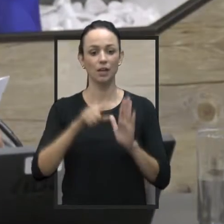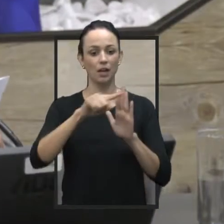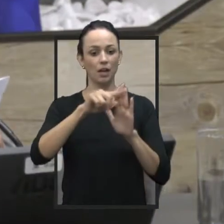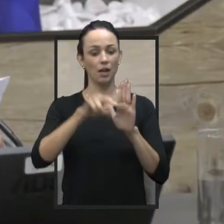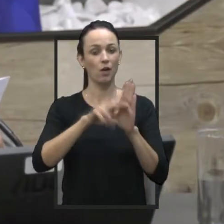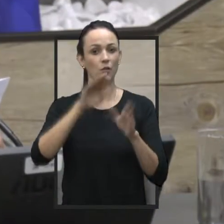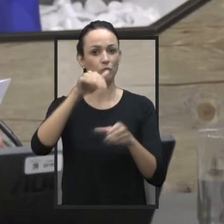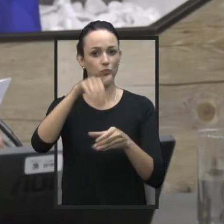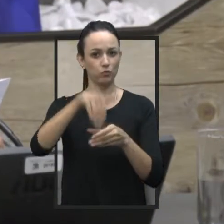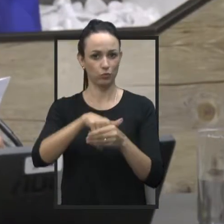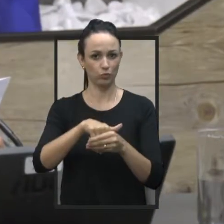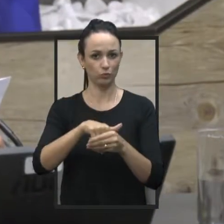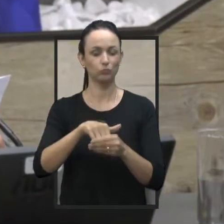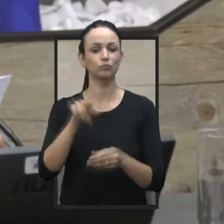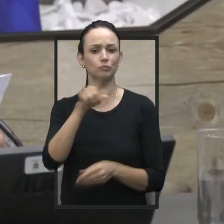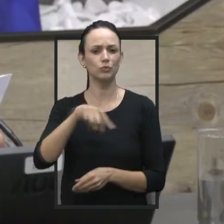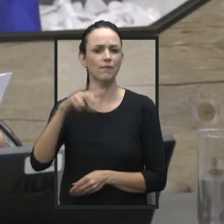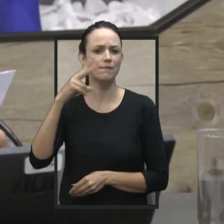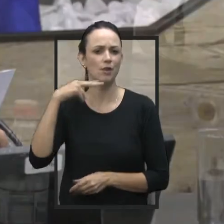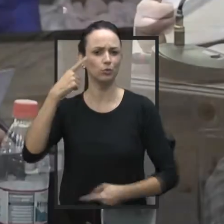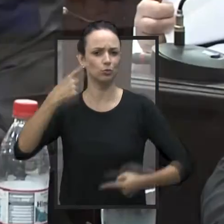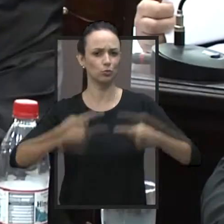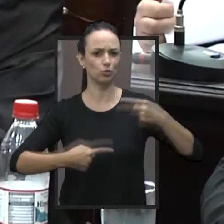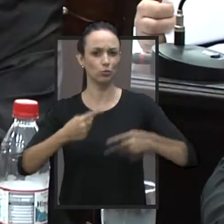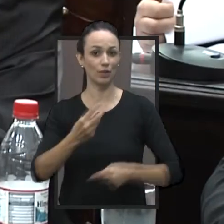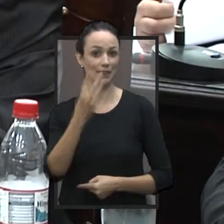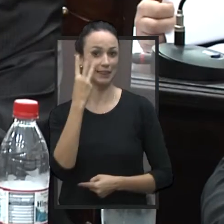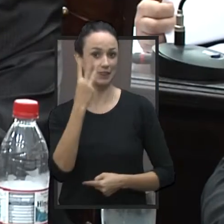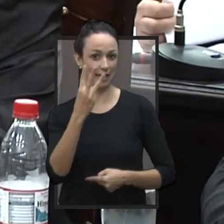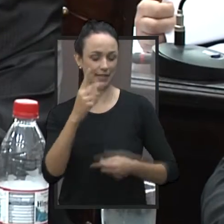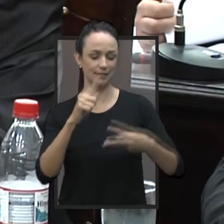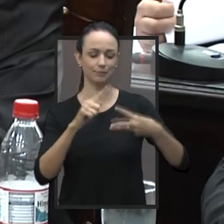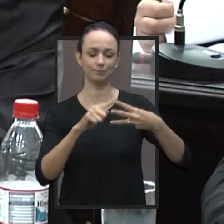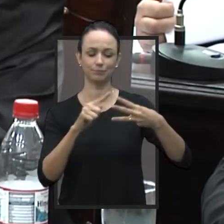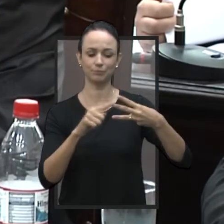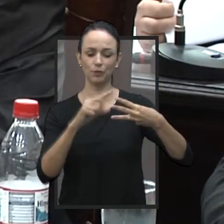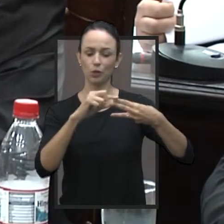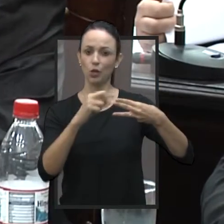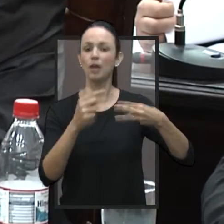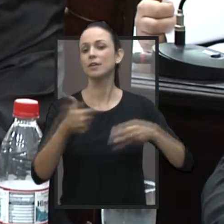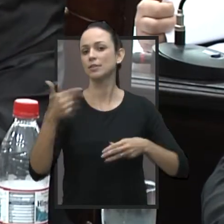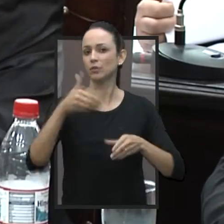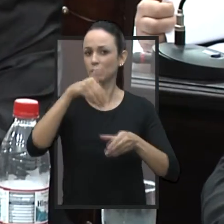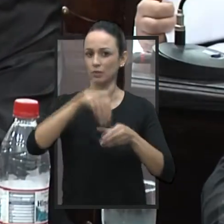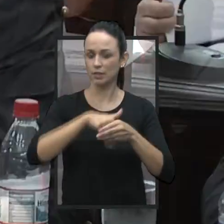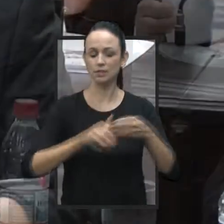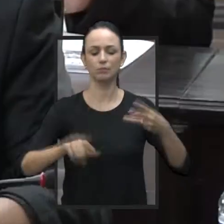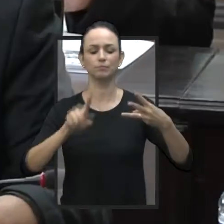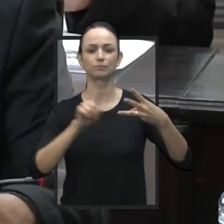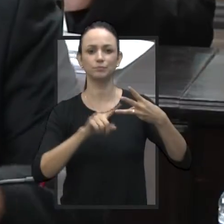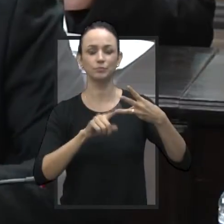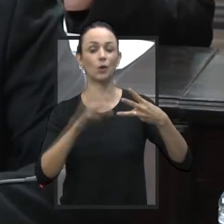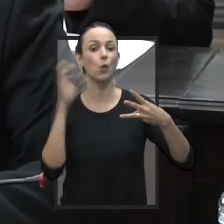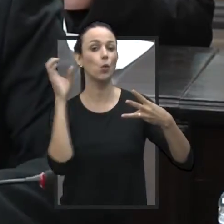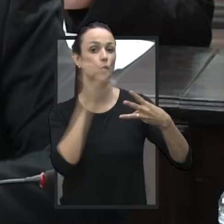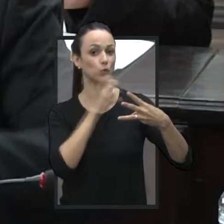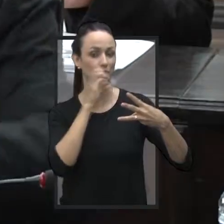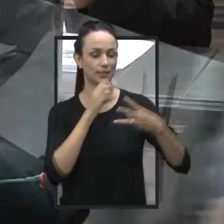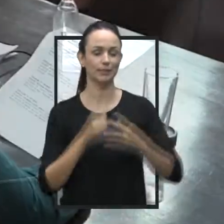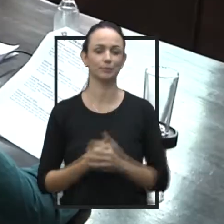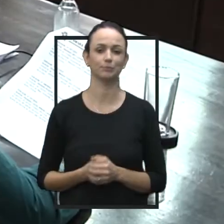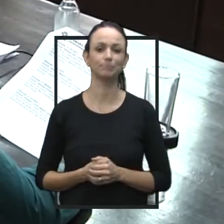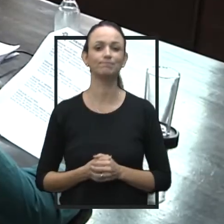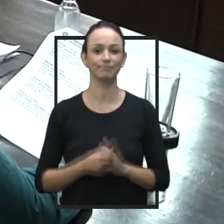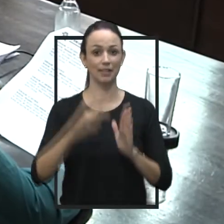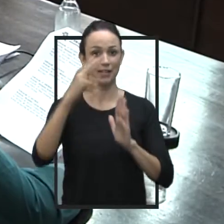na ordem do dia foram apreciados pelos vereadores três processos, dois em segunda votação e outro que tramitou em regime de